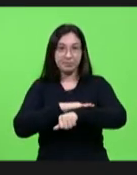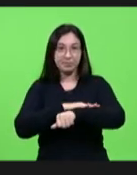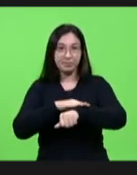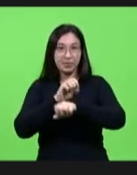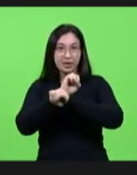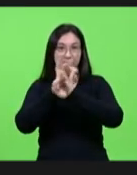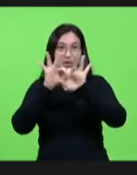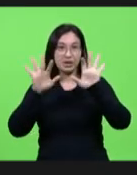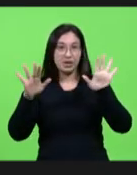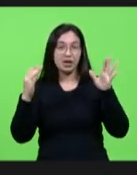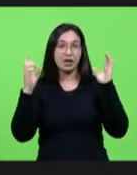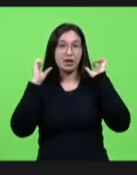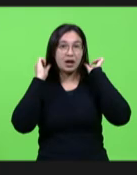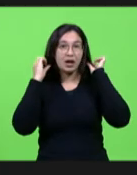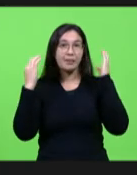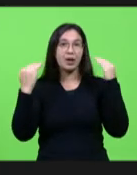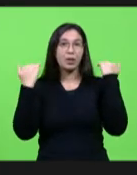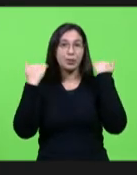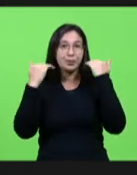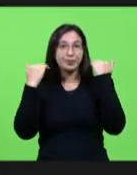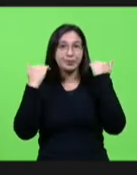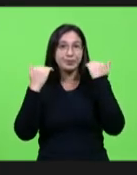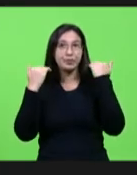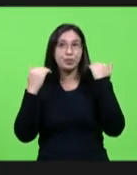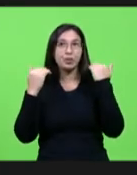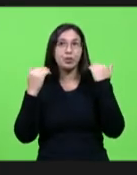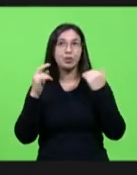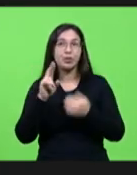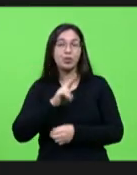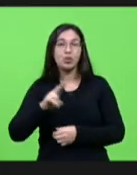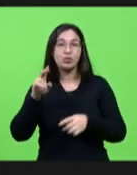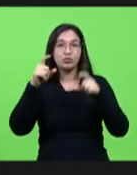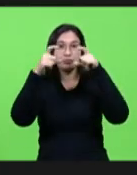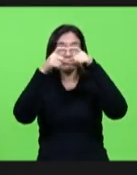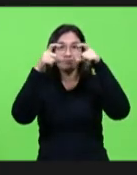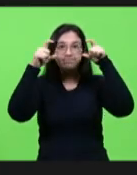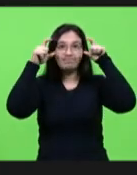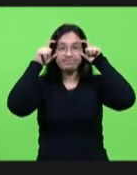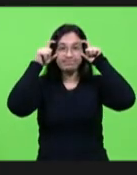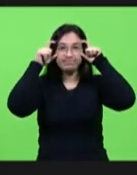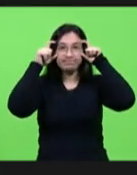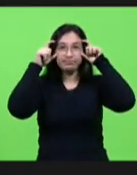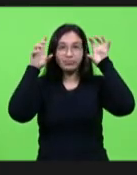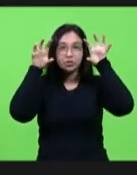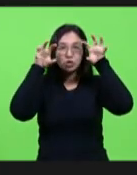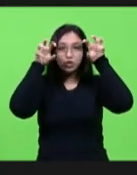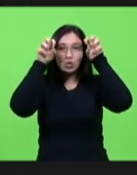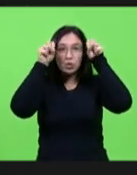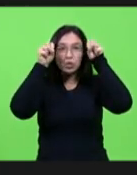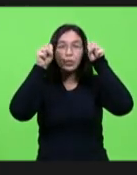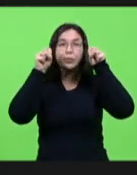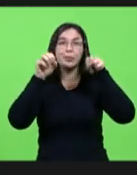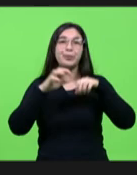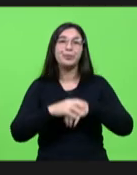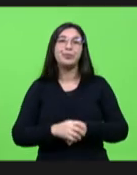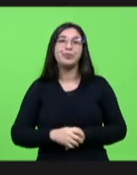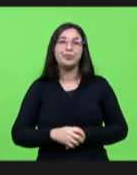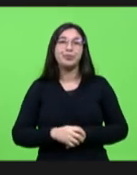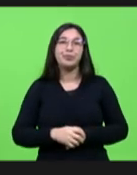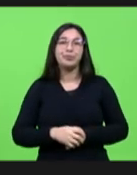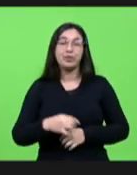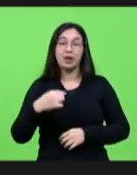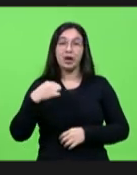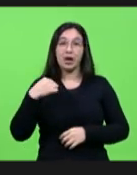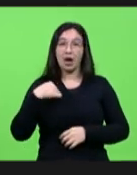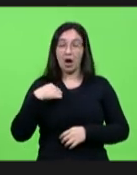curto uso óculos escuro estou com